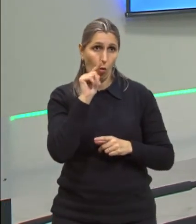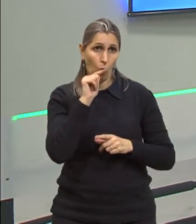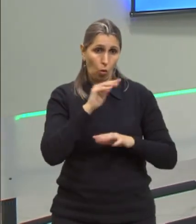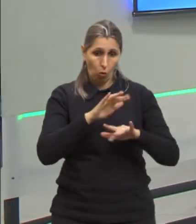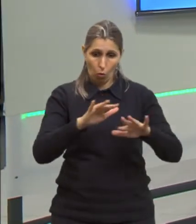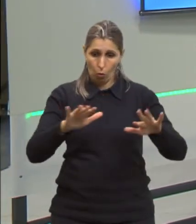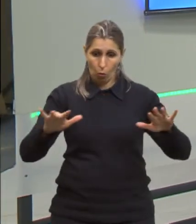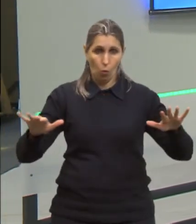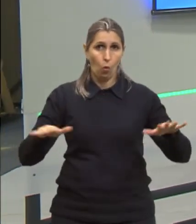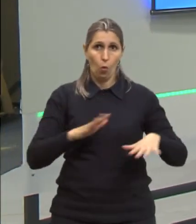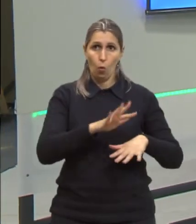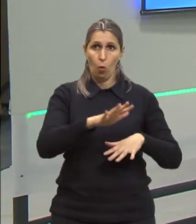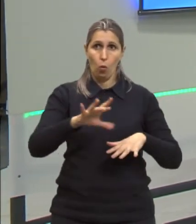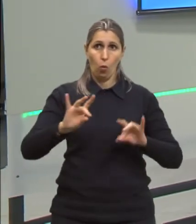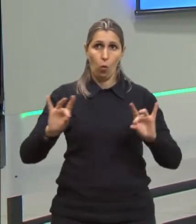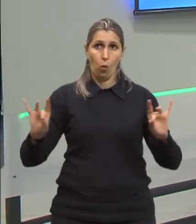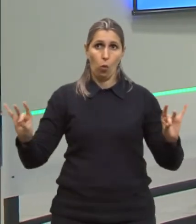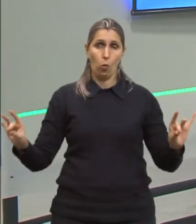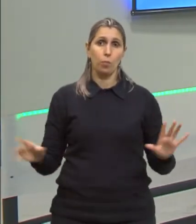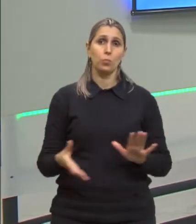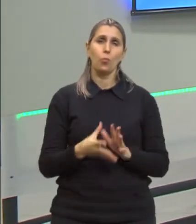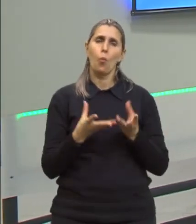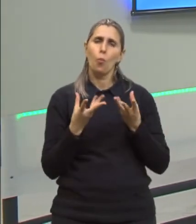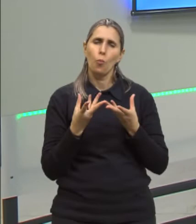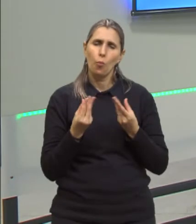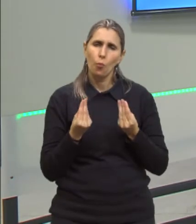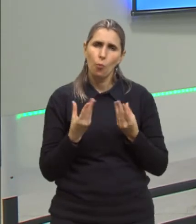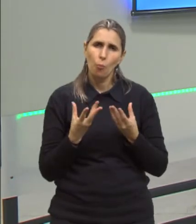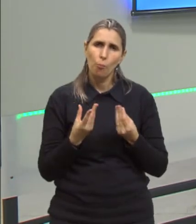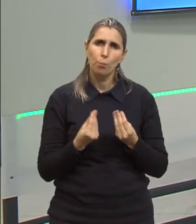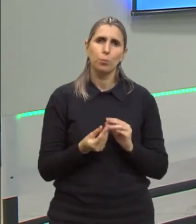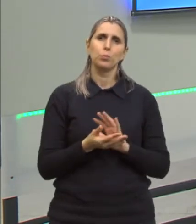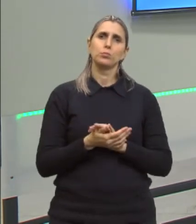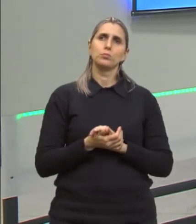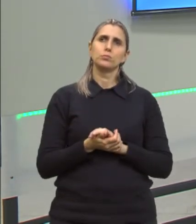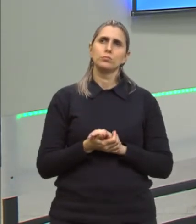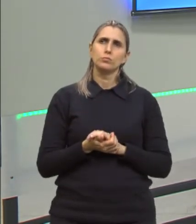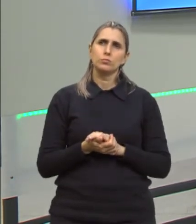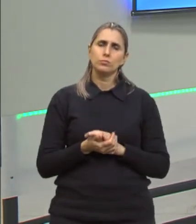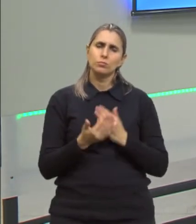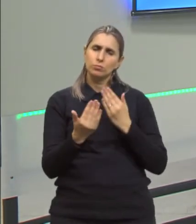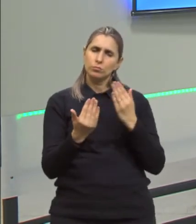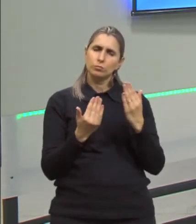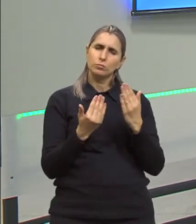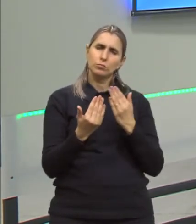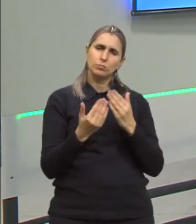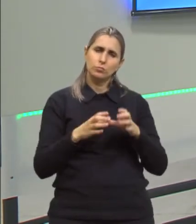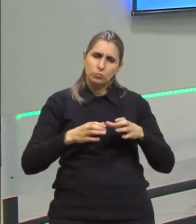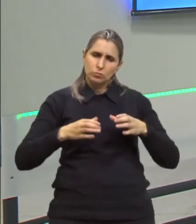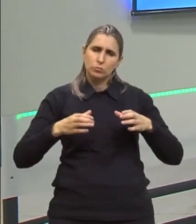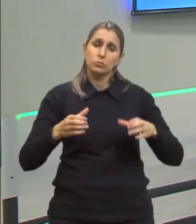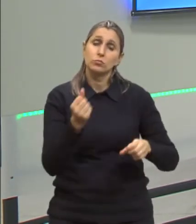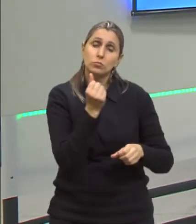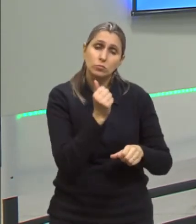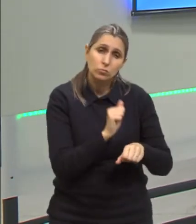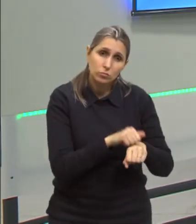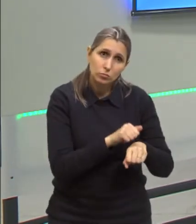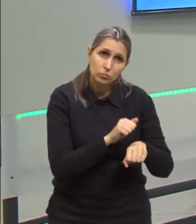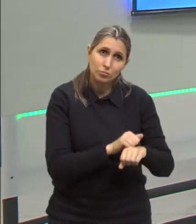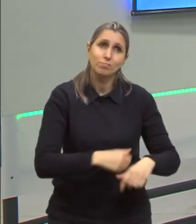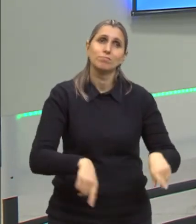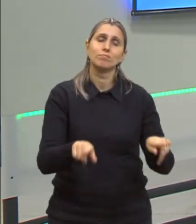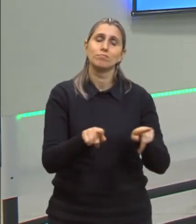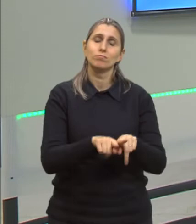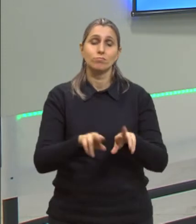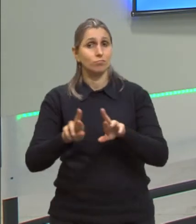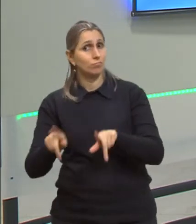é muito, muito, pode ser comparada com as dilatações dos sólidos, só que, a